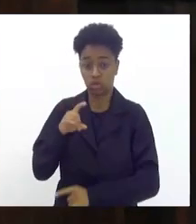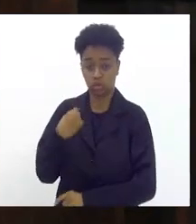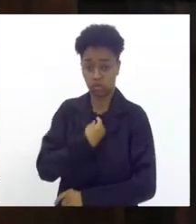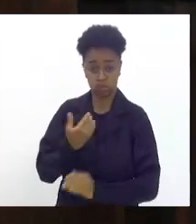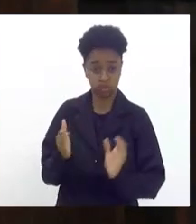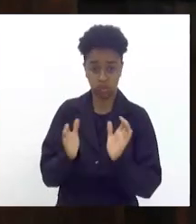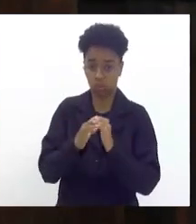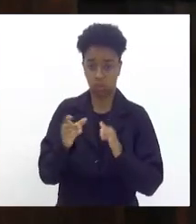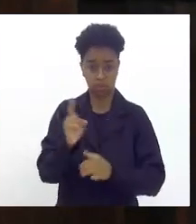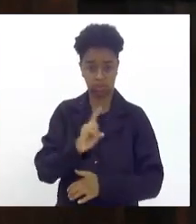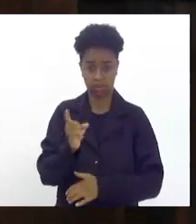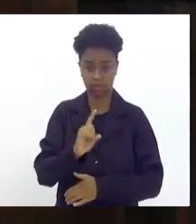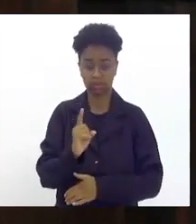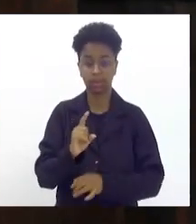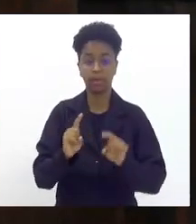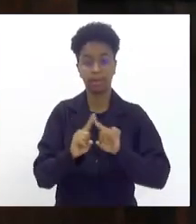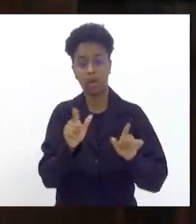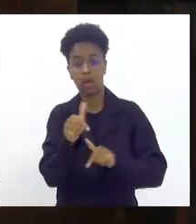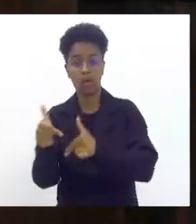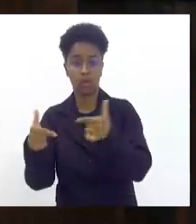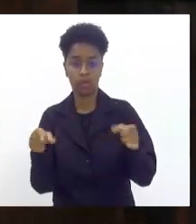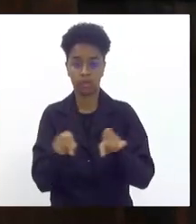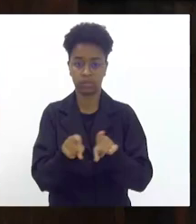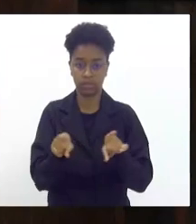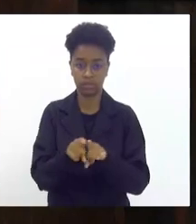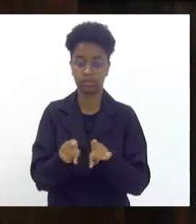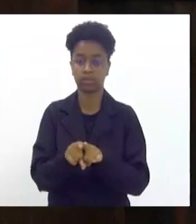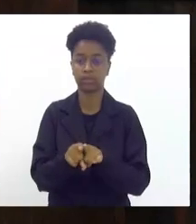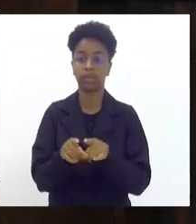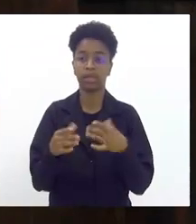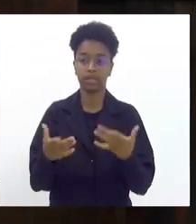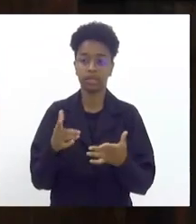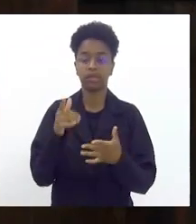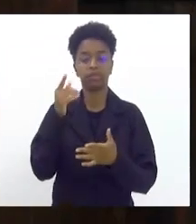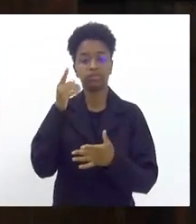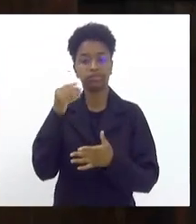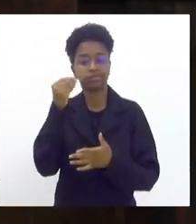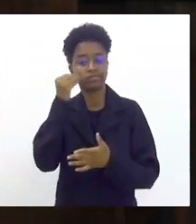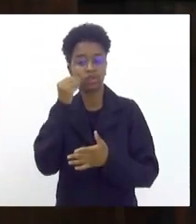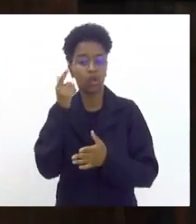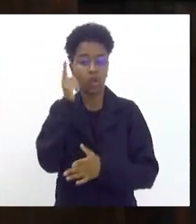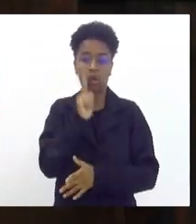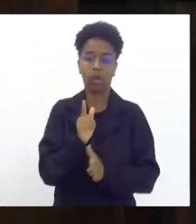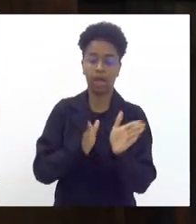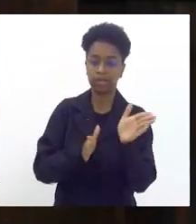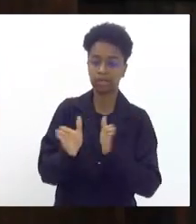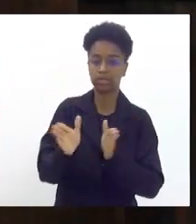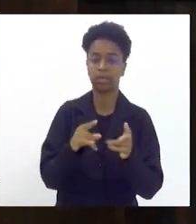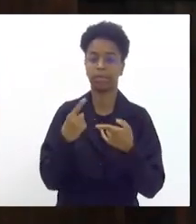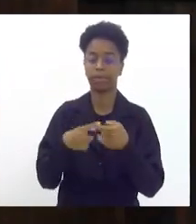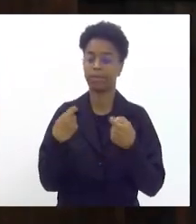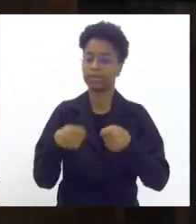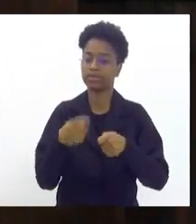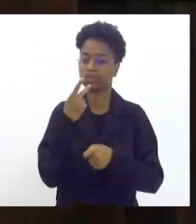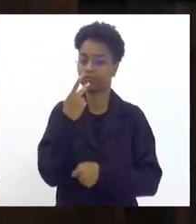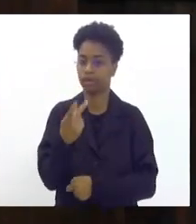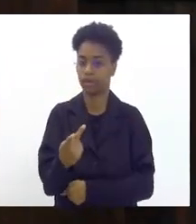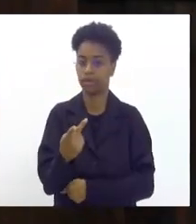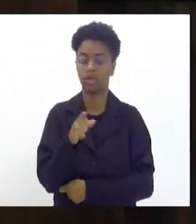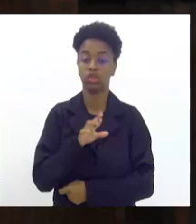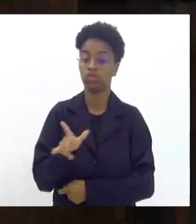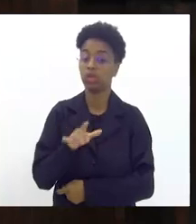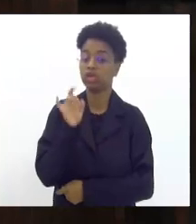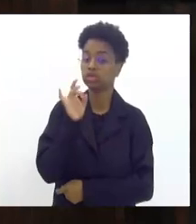diversos outros, a termos de espaço, locomoção, acessibilidade, porque é preciso falar não só